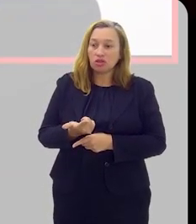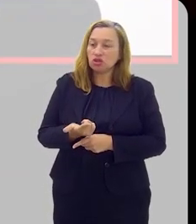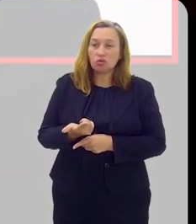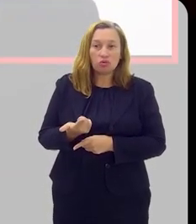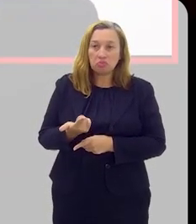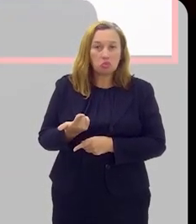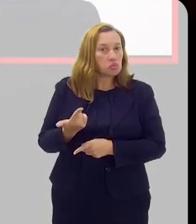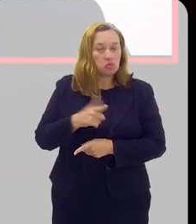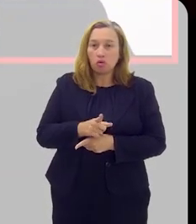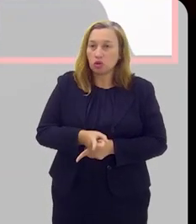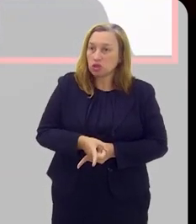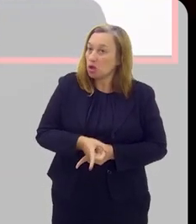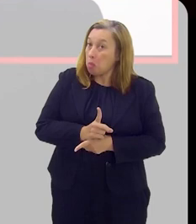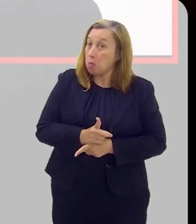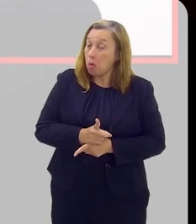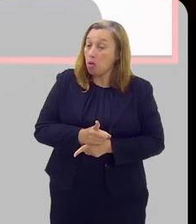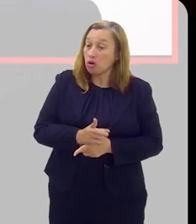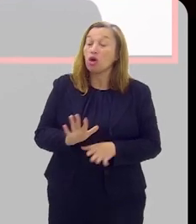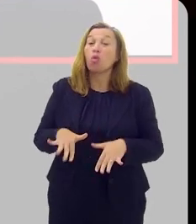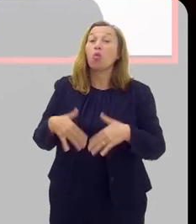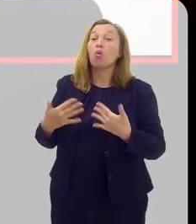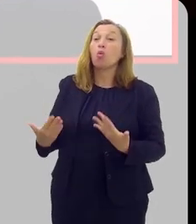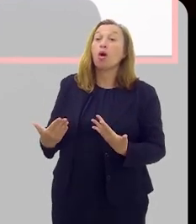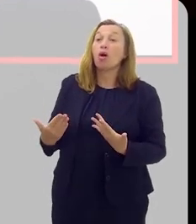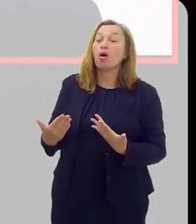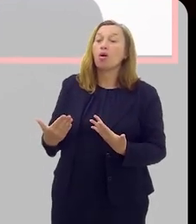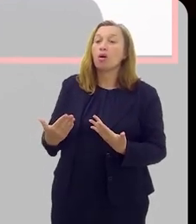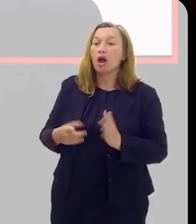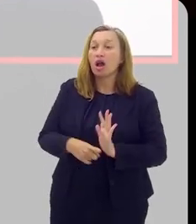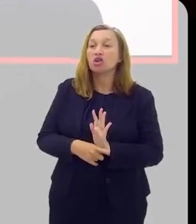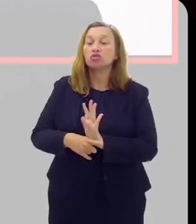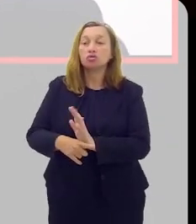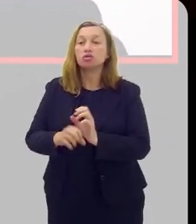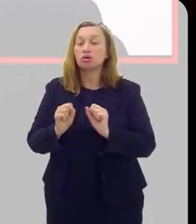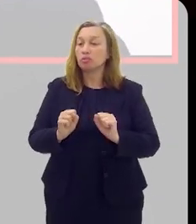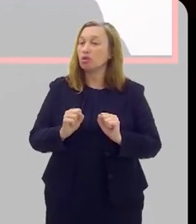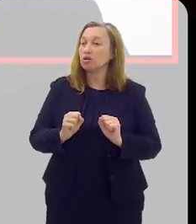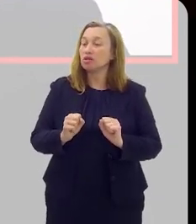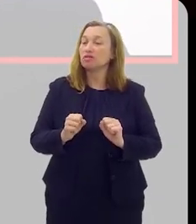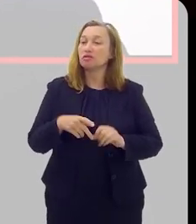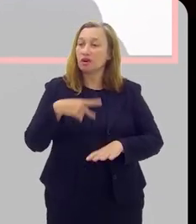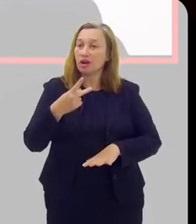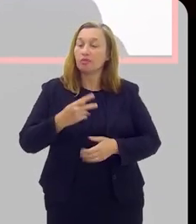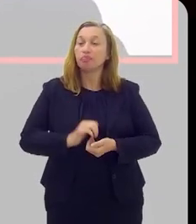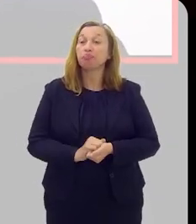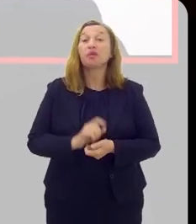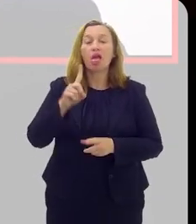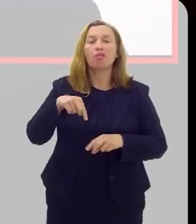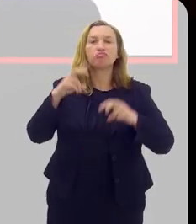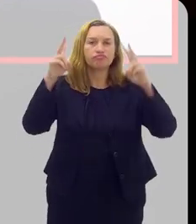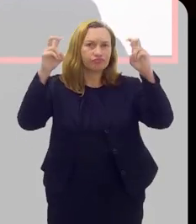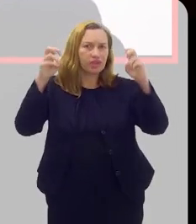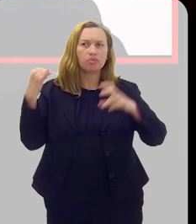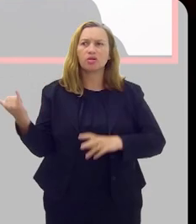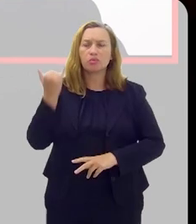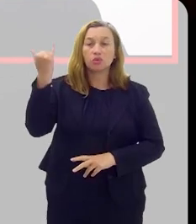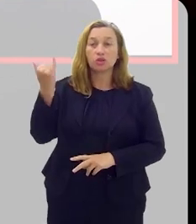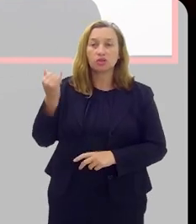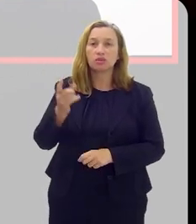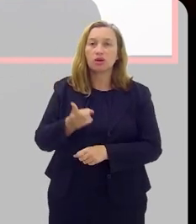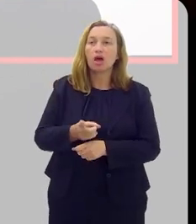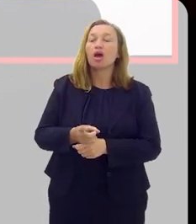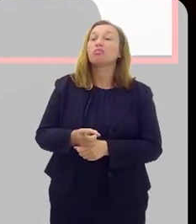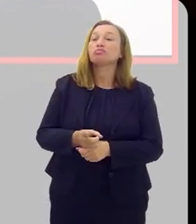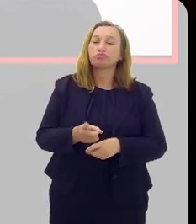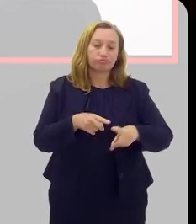consequências dessa cirurgia para a vida, para o dia a dia dos homens? Isso é um tema muito importante, tá?